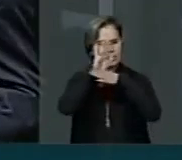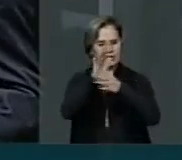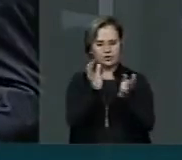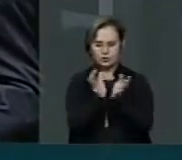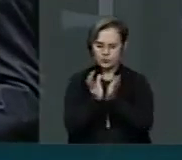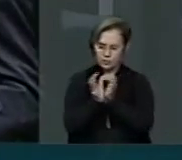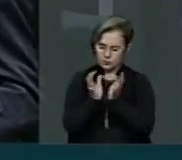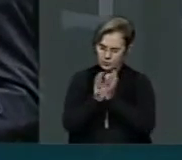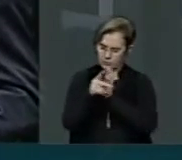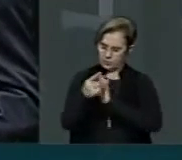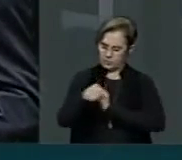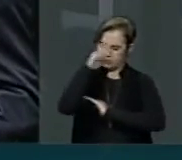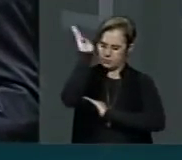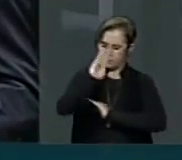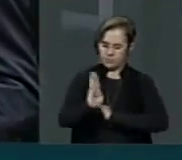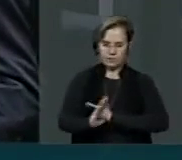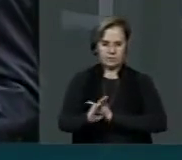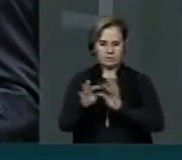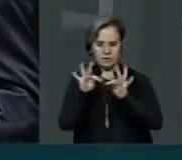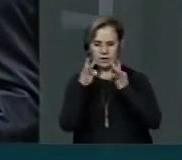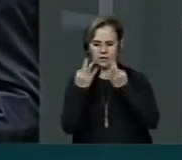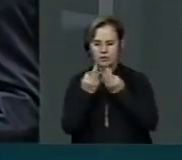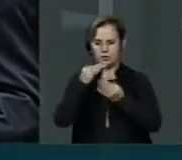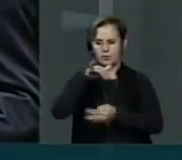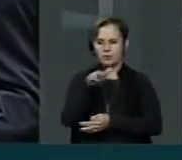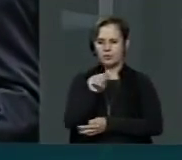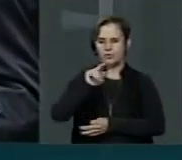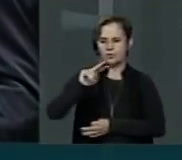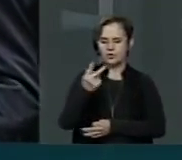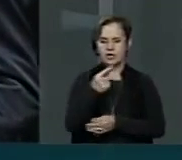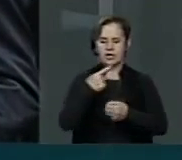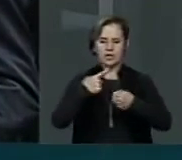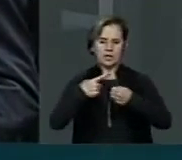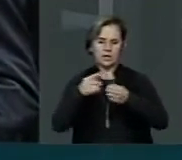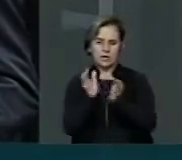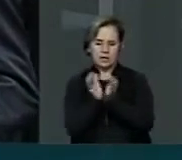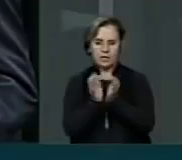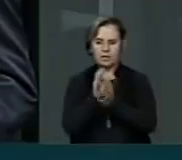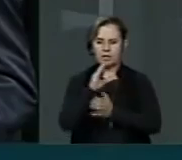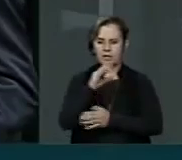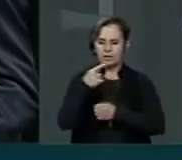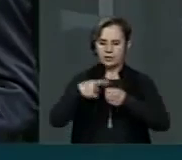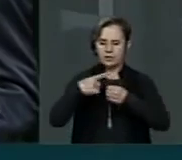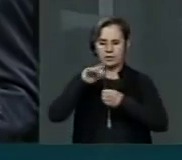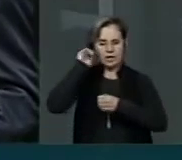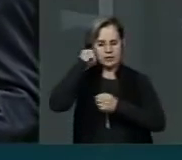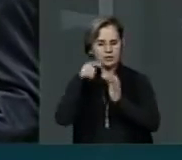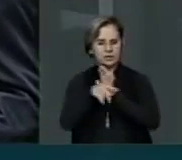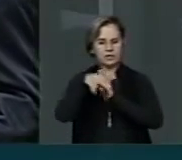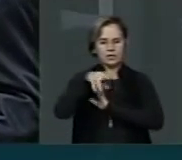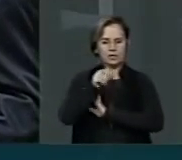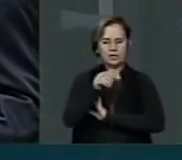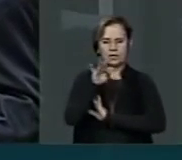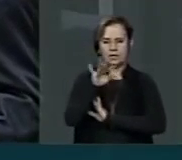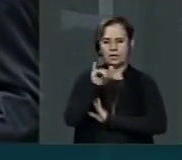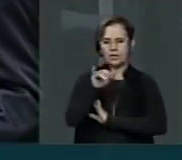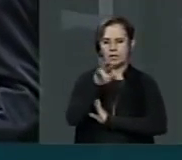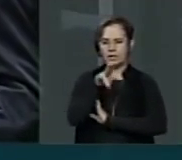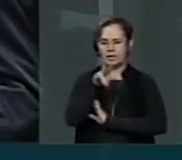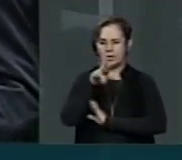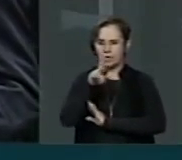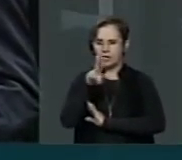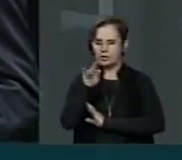bandas brasileiras, da tribo de Já, da Cidade Negra, Nath Routes, das bandas maranhenses, da capital